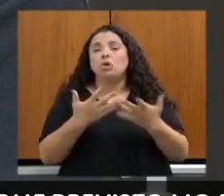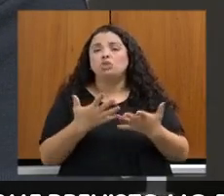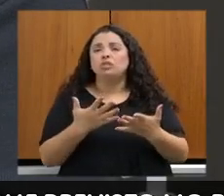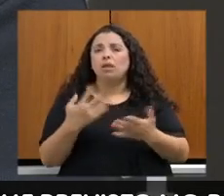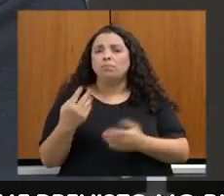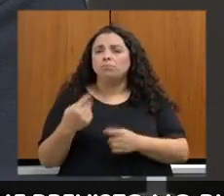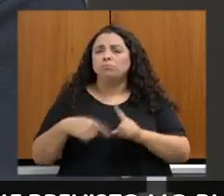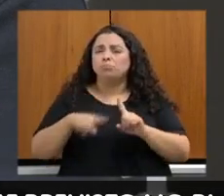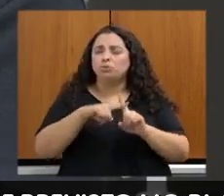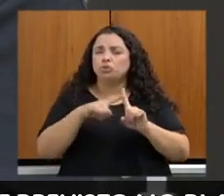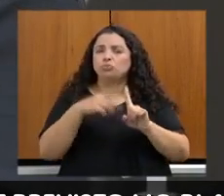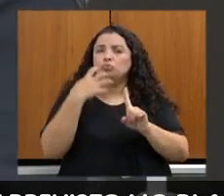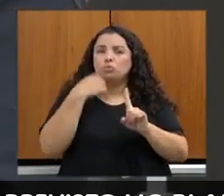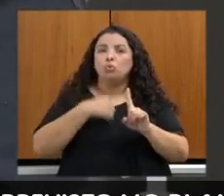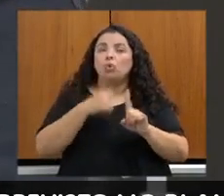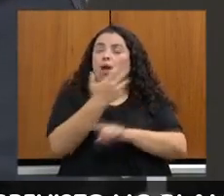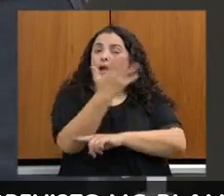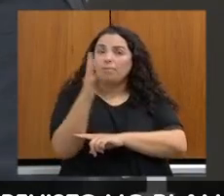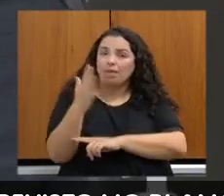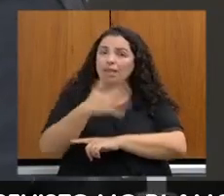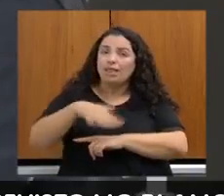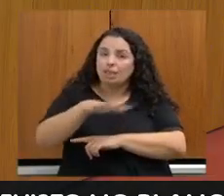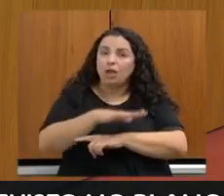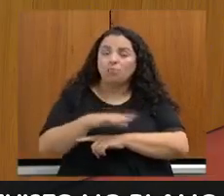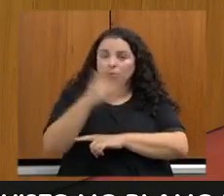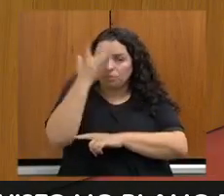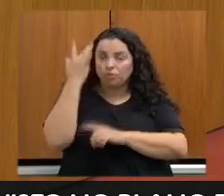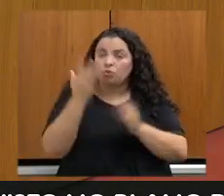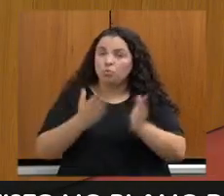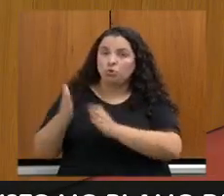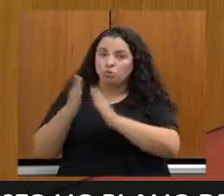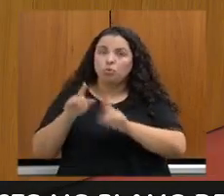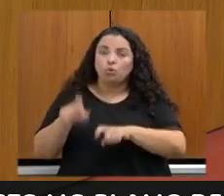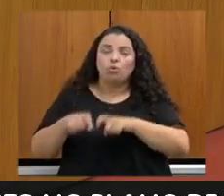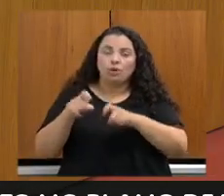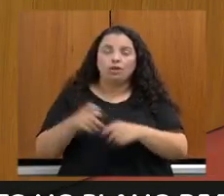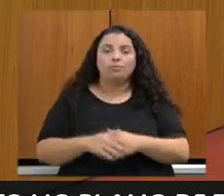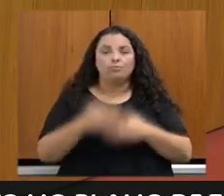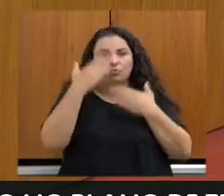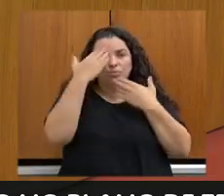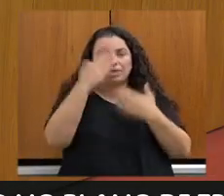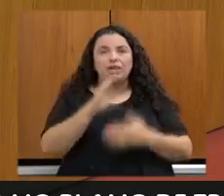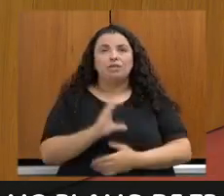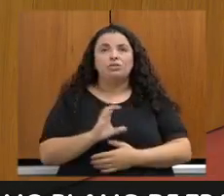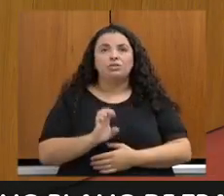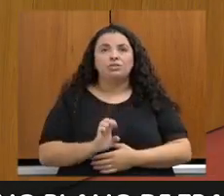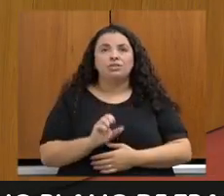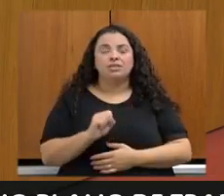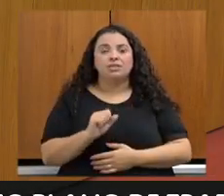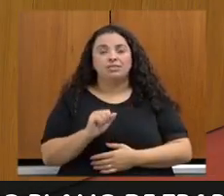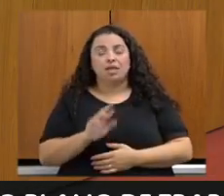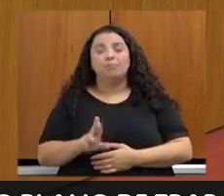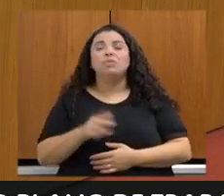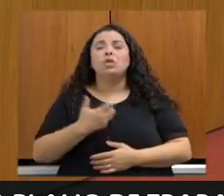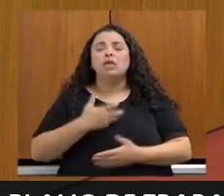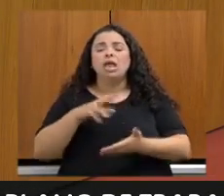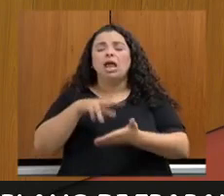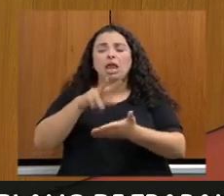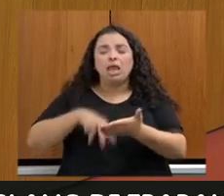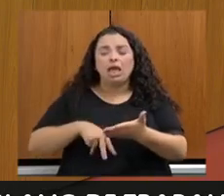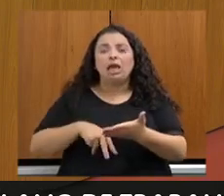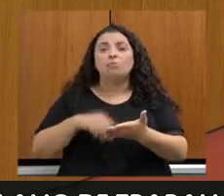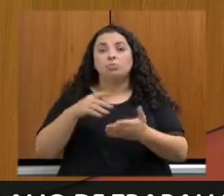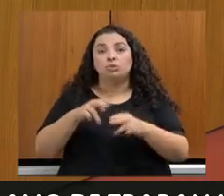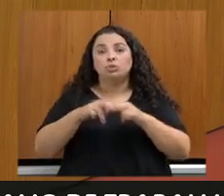esses produtores rurais. Muito obrigado, César. Eu queria só fazer a leitura de uma contribuição que chegou aqui através das redes